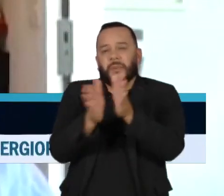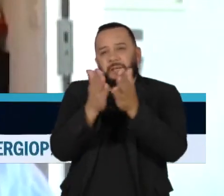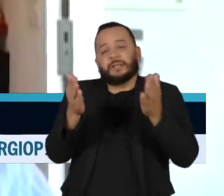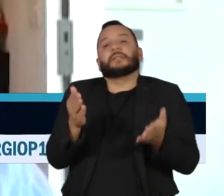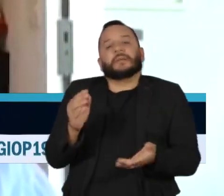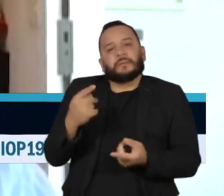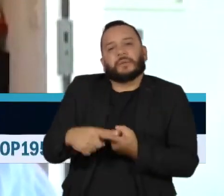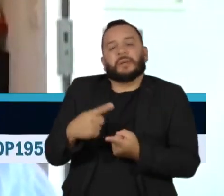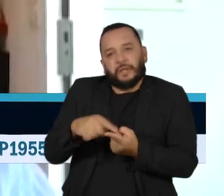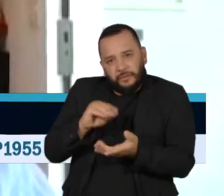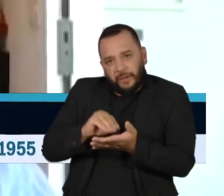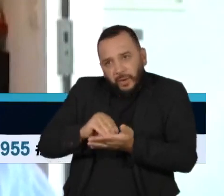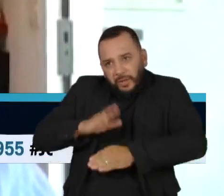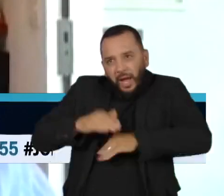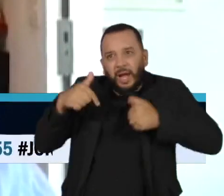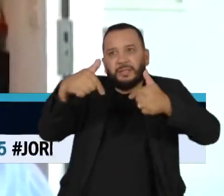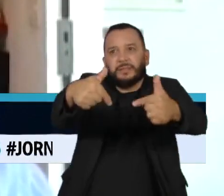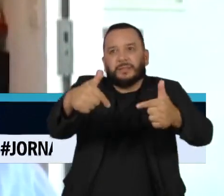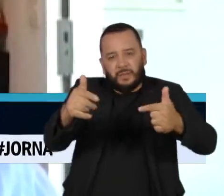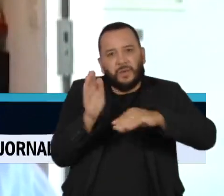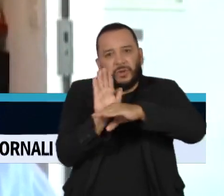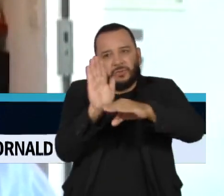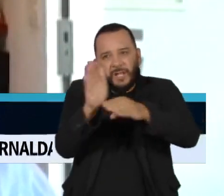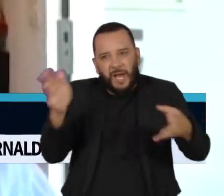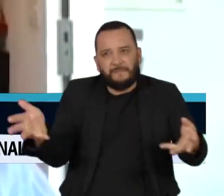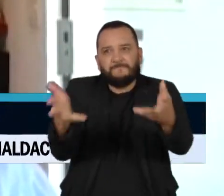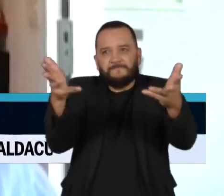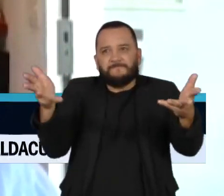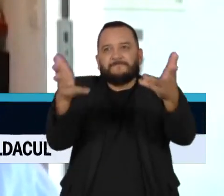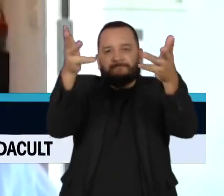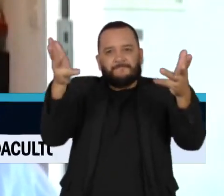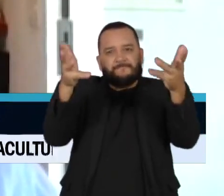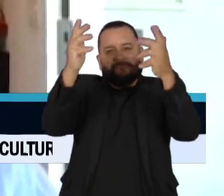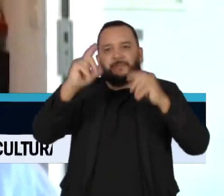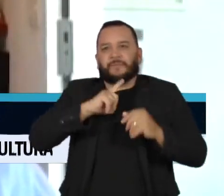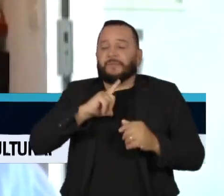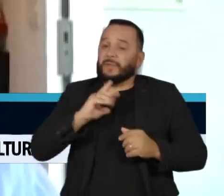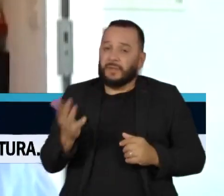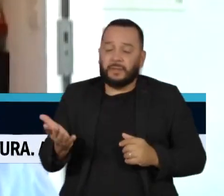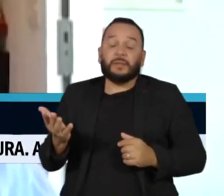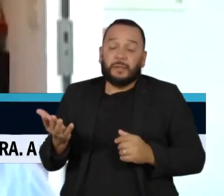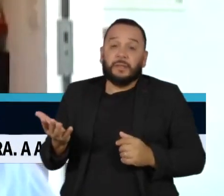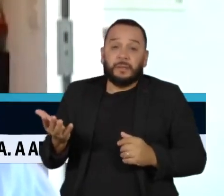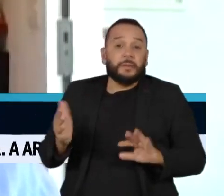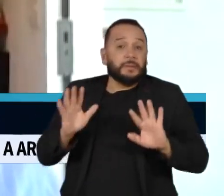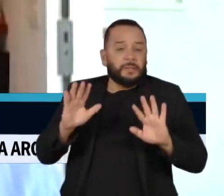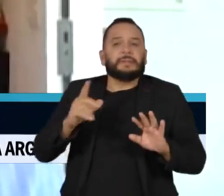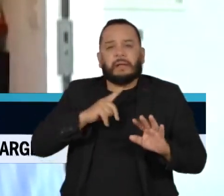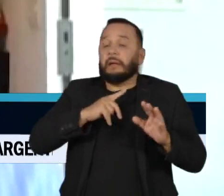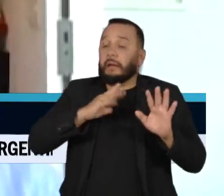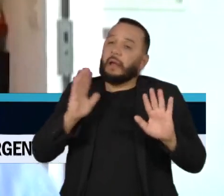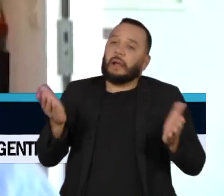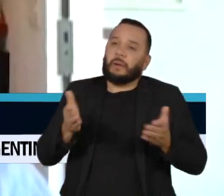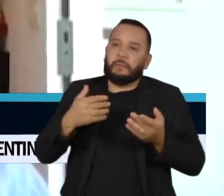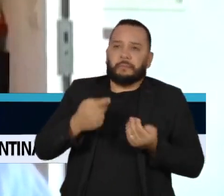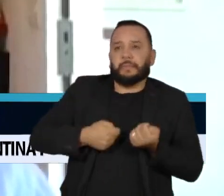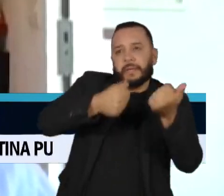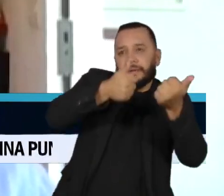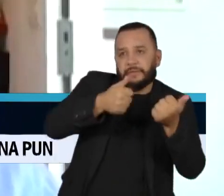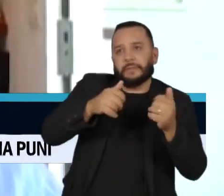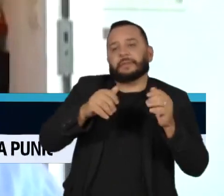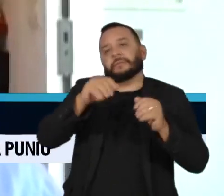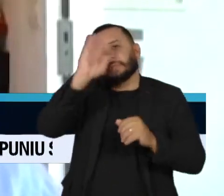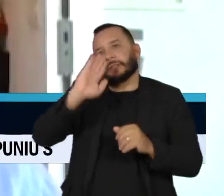à pobreza. E são grupos que, ao mesmo tempo que você tem políticas como o Auxílio Brasil, agora o novo Bolsa